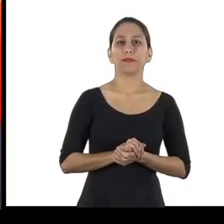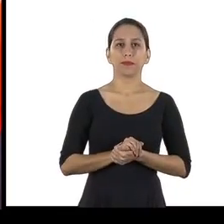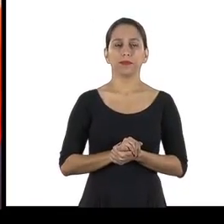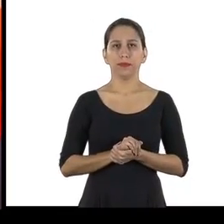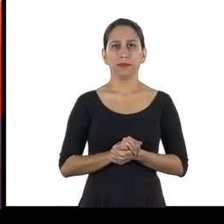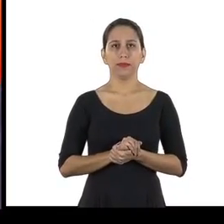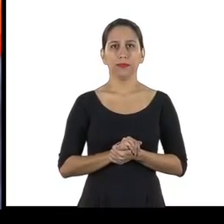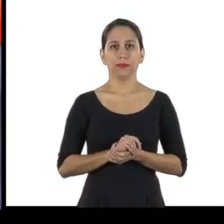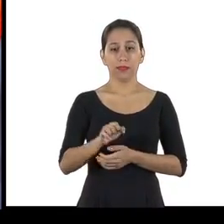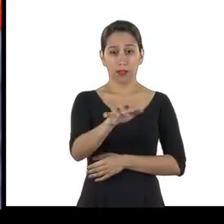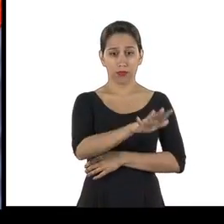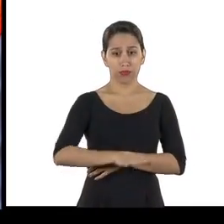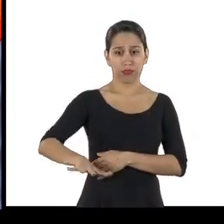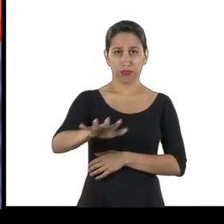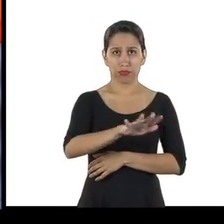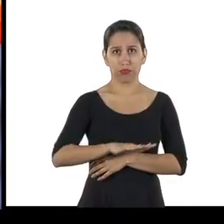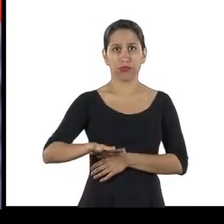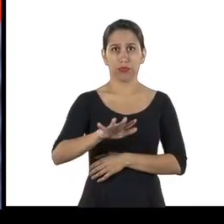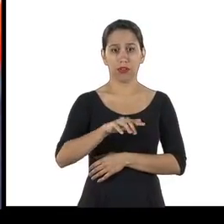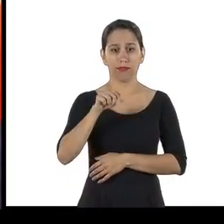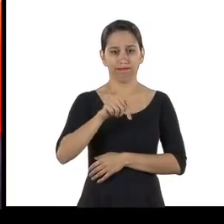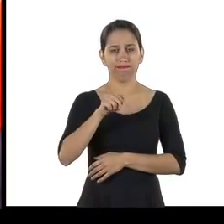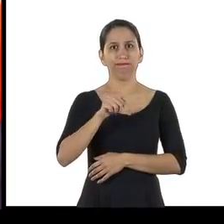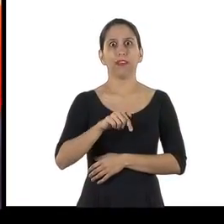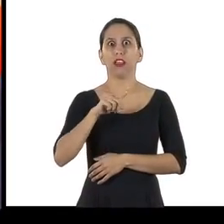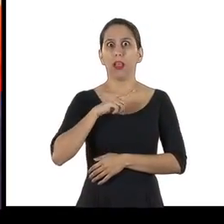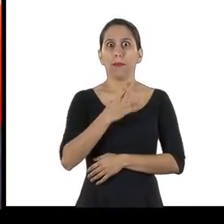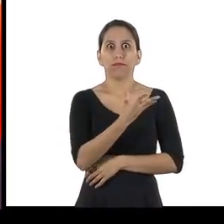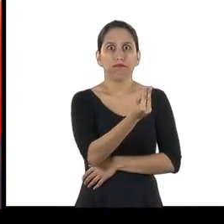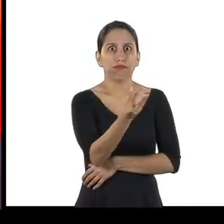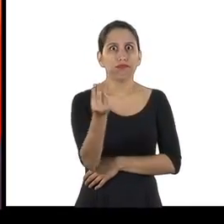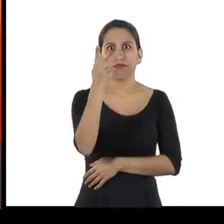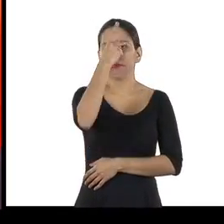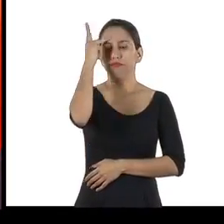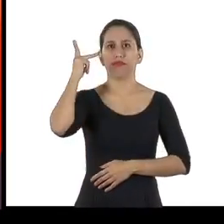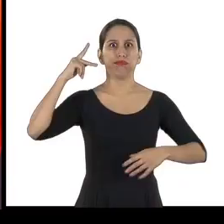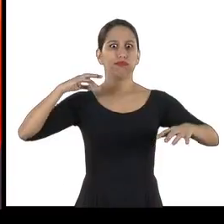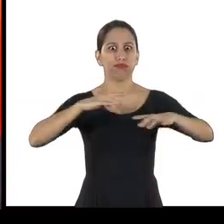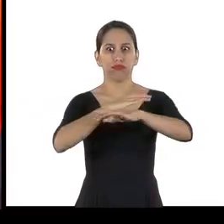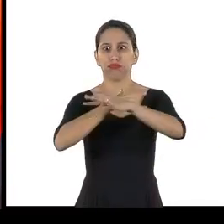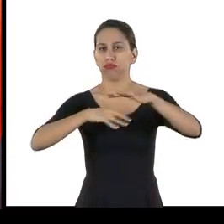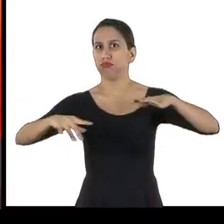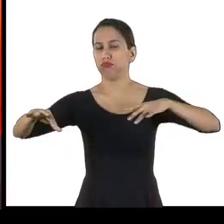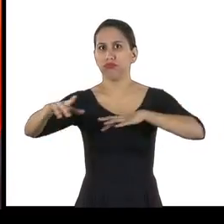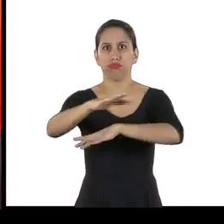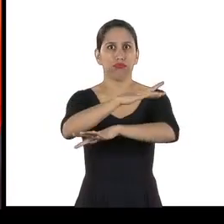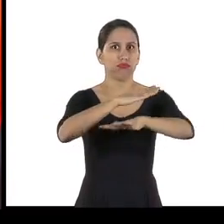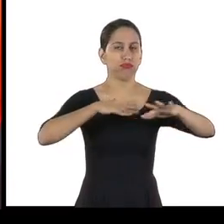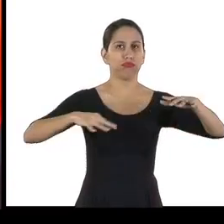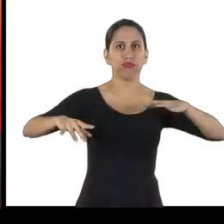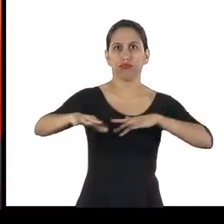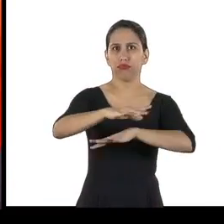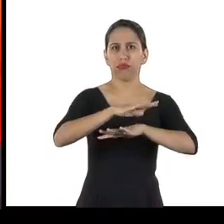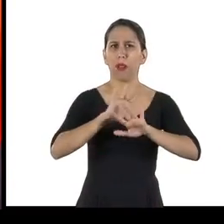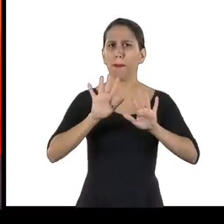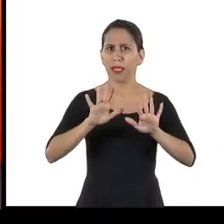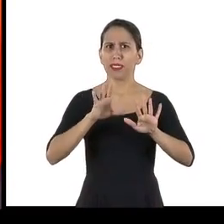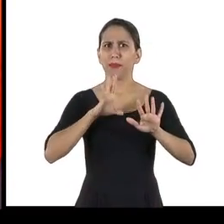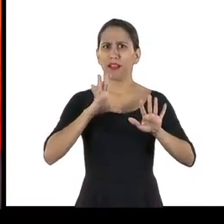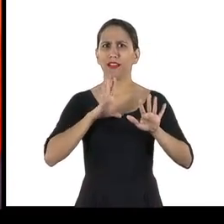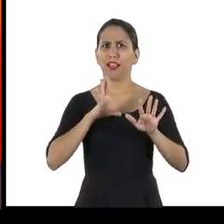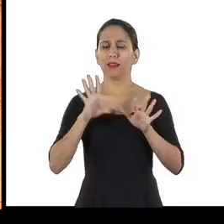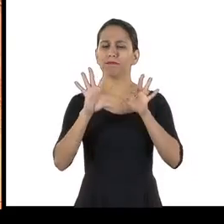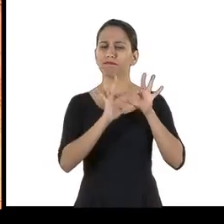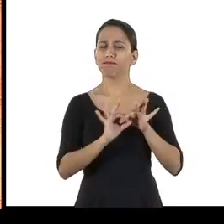fluxo de pessoas e equipamentos trabalhando simultaneamente. Para que tudo funcione em harmonia, é necessário seguir alguns requisitos,